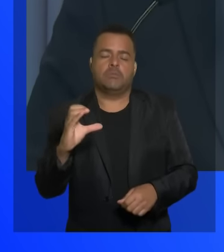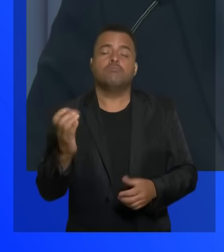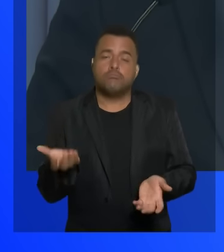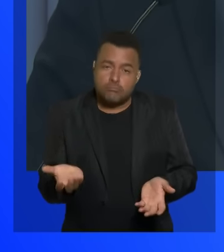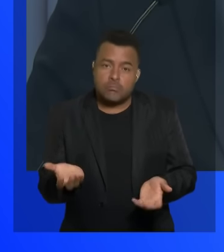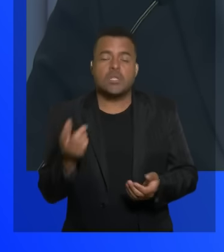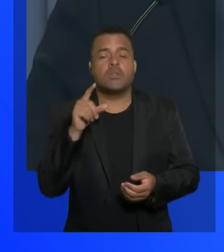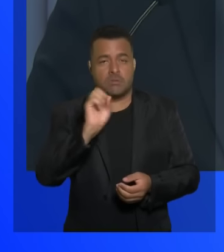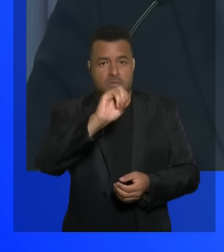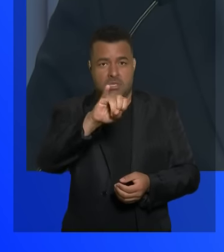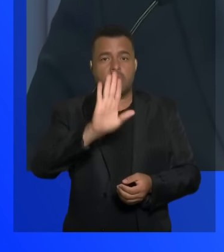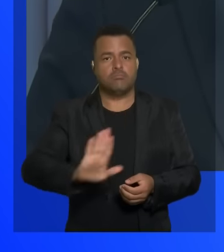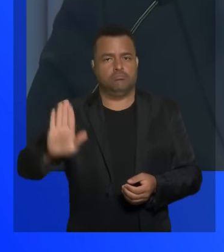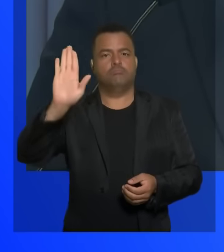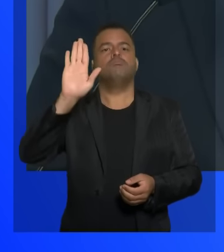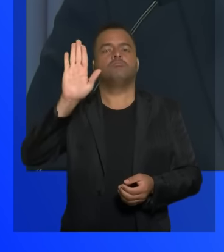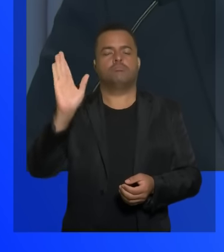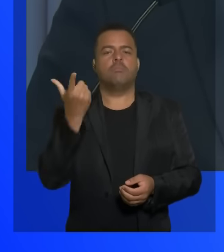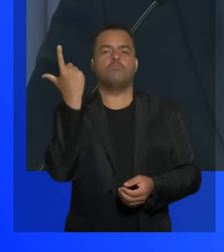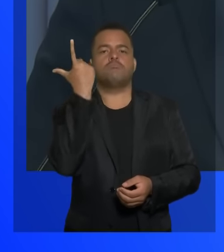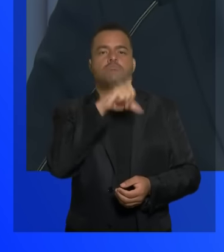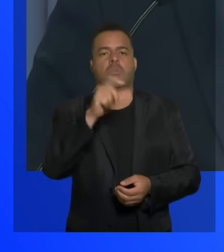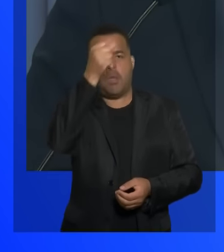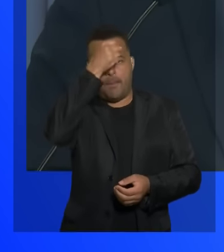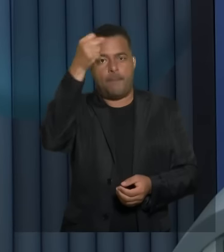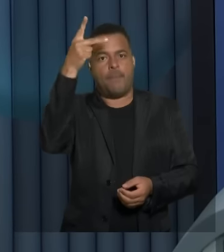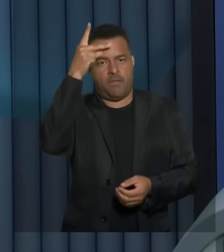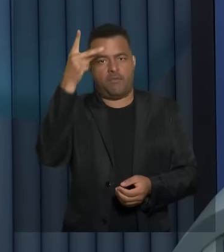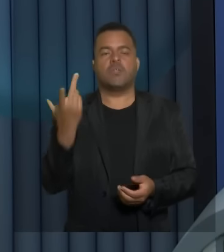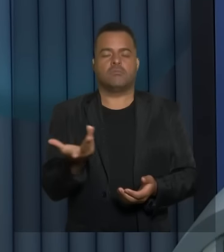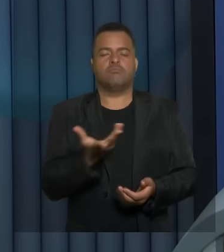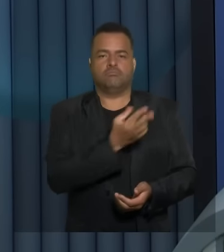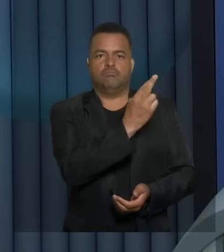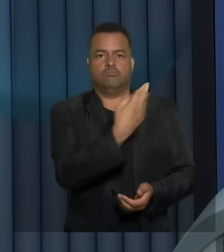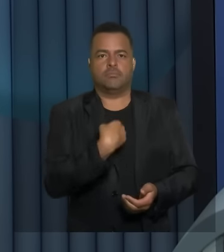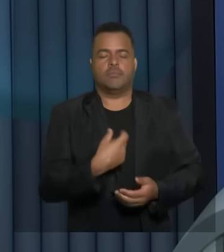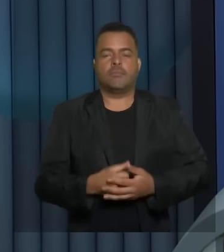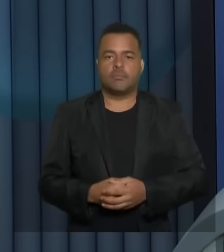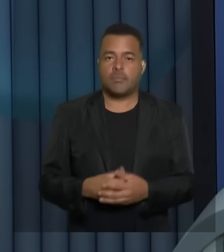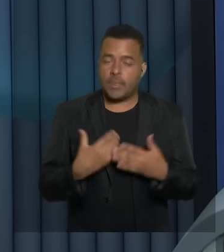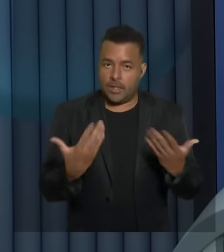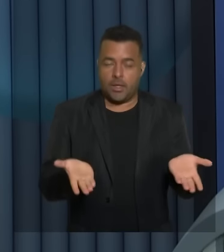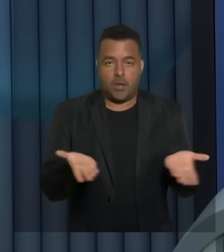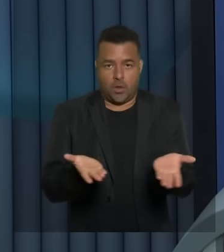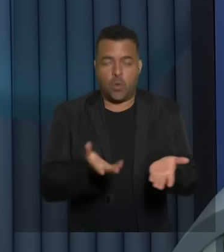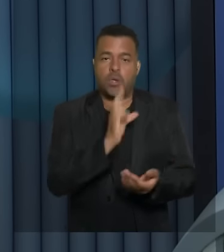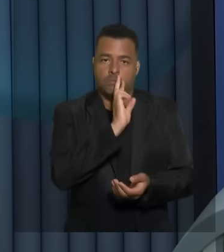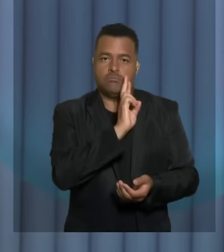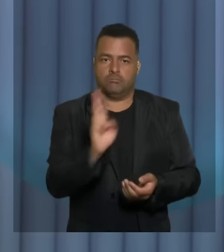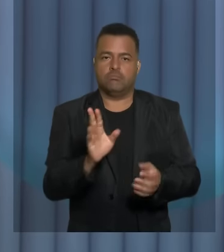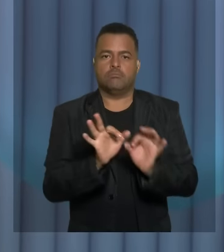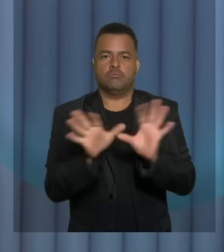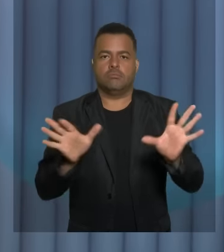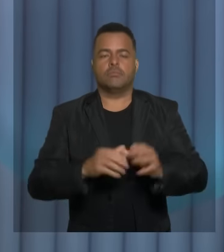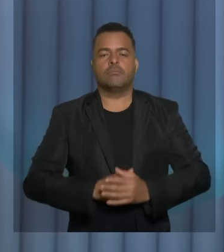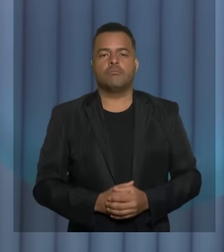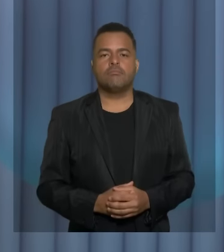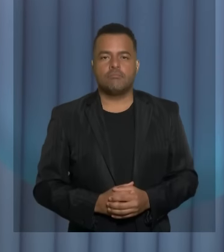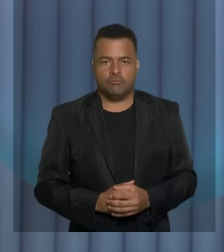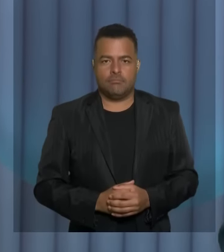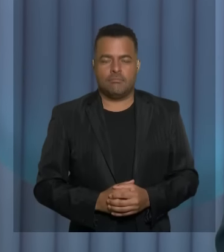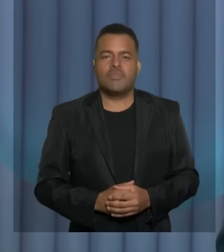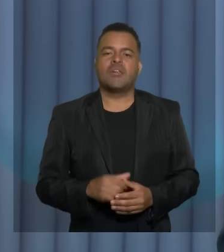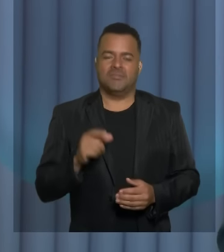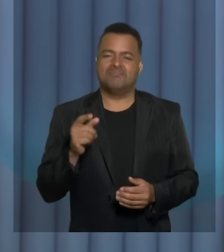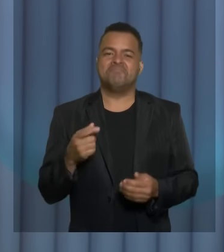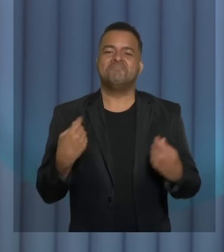eleito prefeito do nosso município candidato dois minutos para a sua resposta candidato realmente